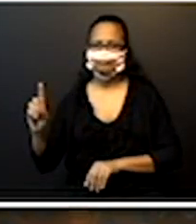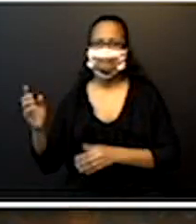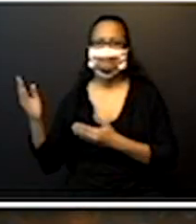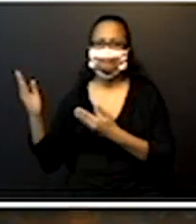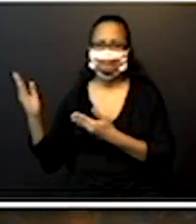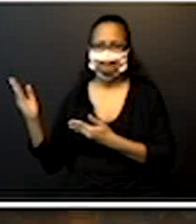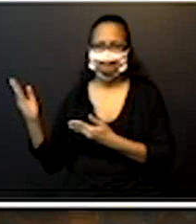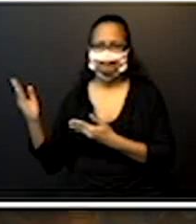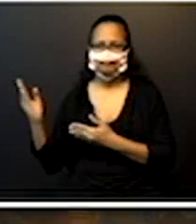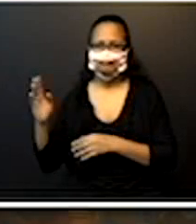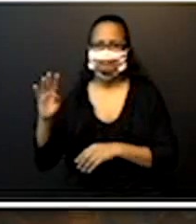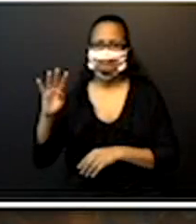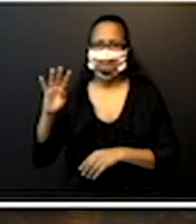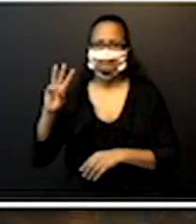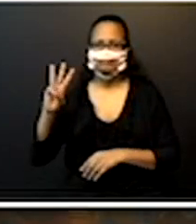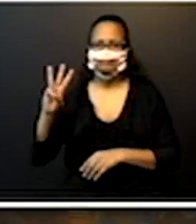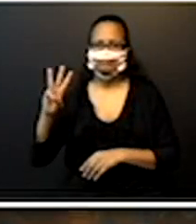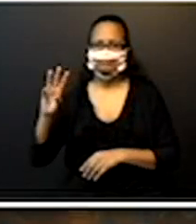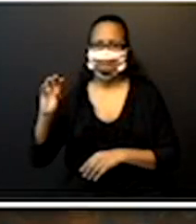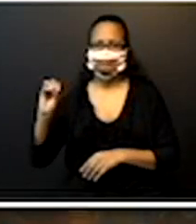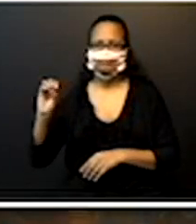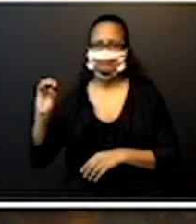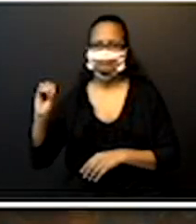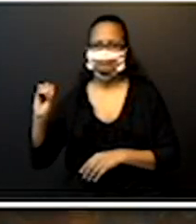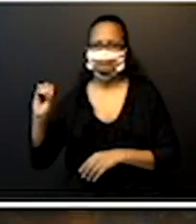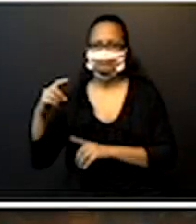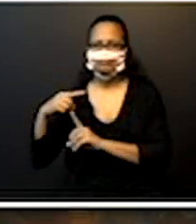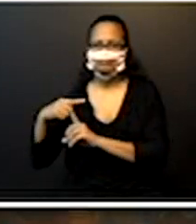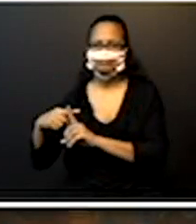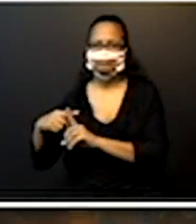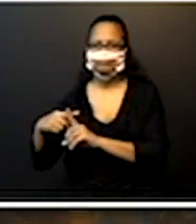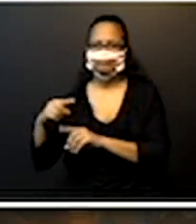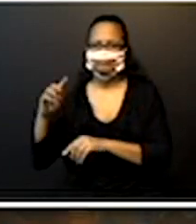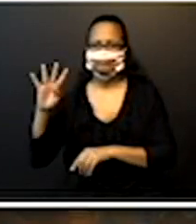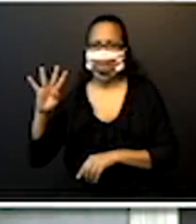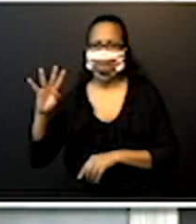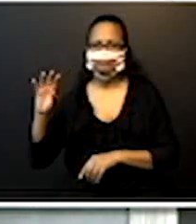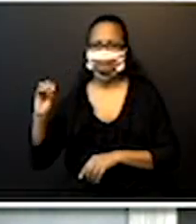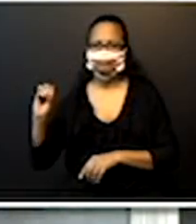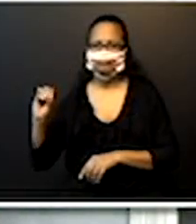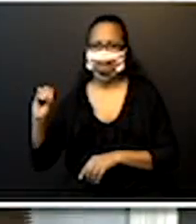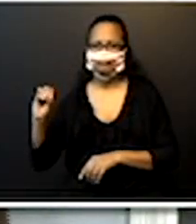eu tenho 300, mais o 40,